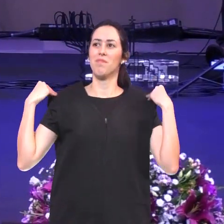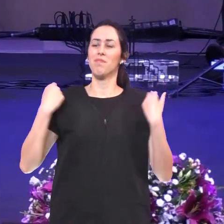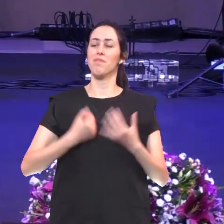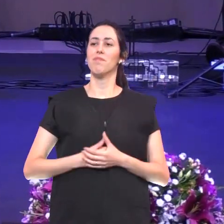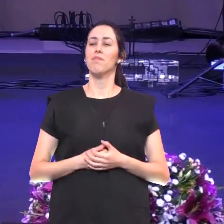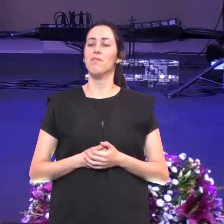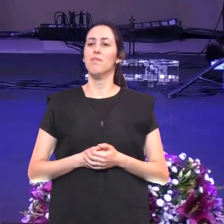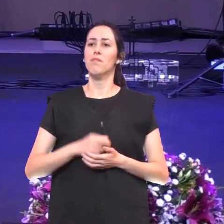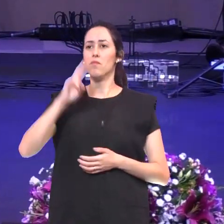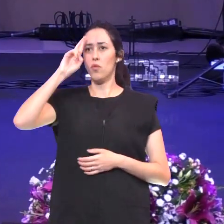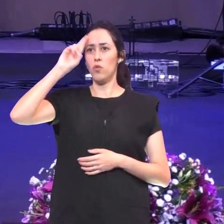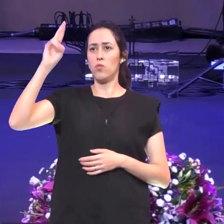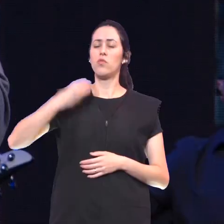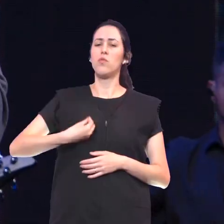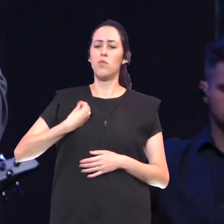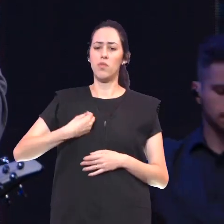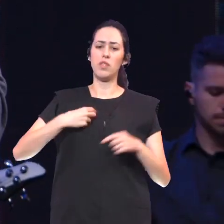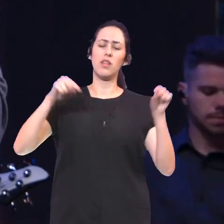O Senhor Senhor está aqui